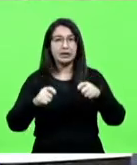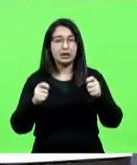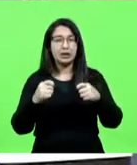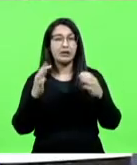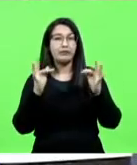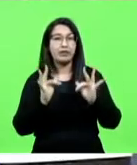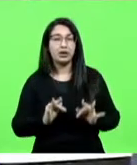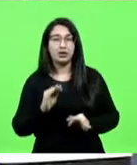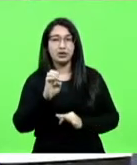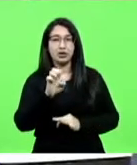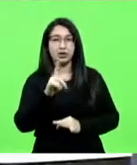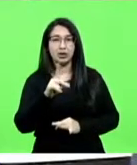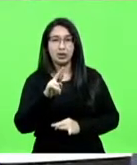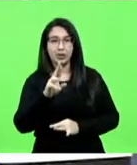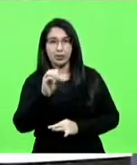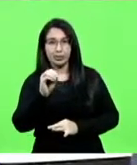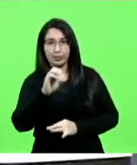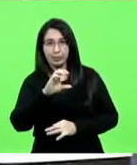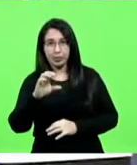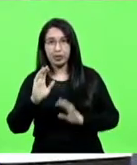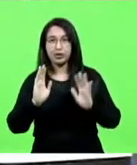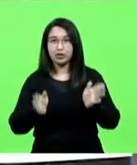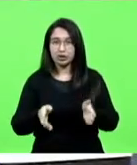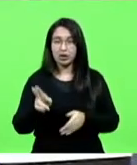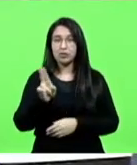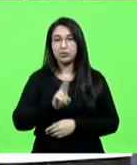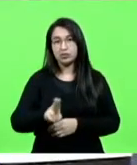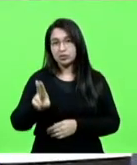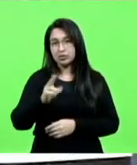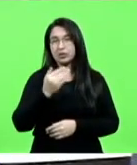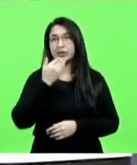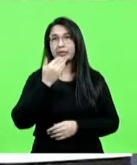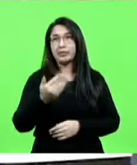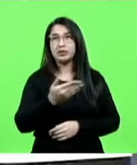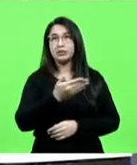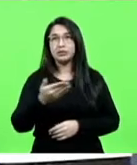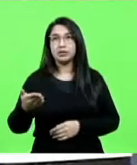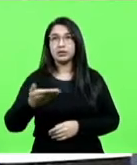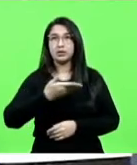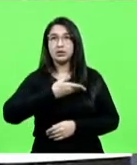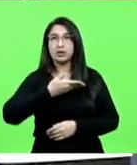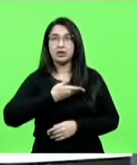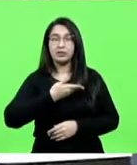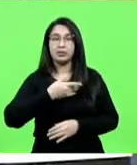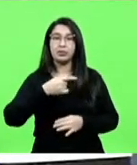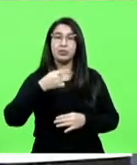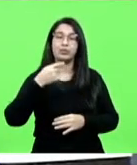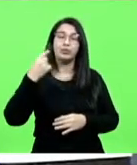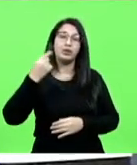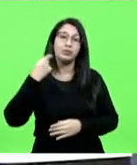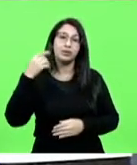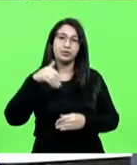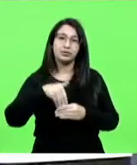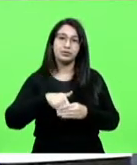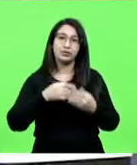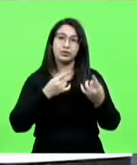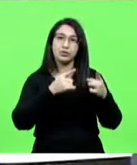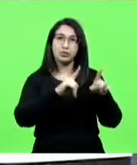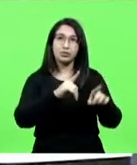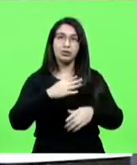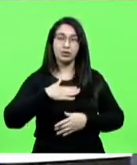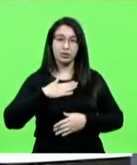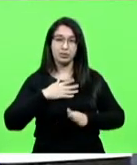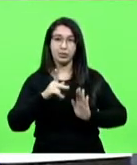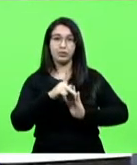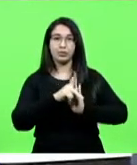utilizado agora, já está instalado, já está sendo utilizado, e peço para os meus amigos, deputados, que votem contrário, porque o meu projeto,